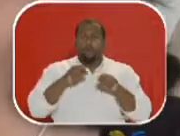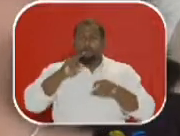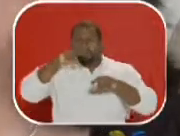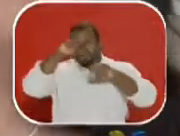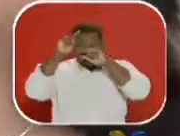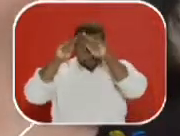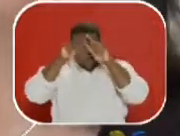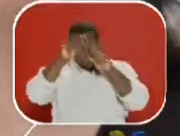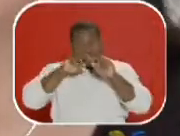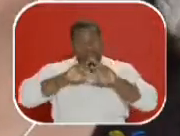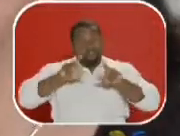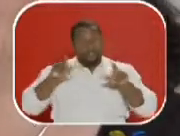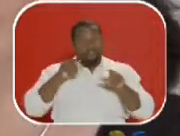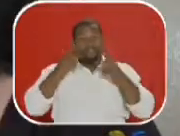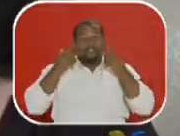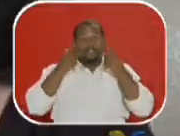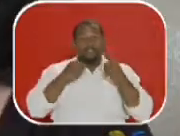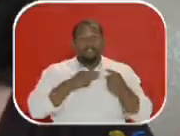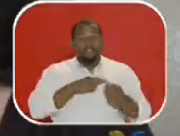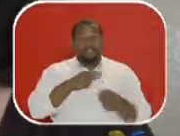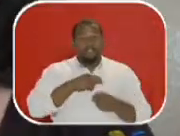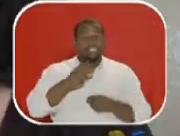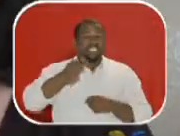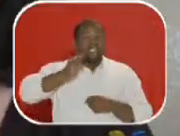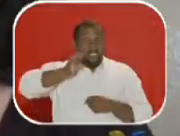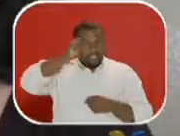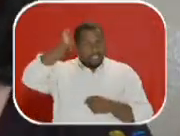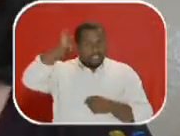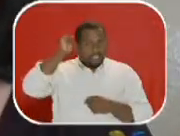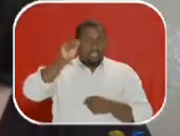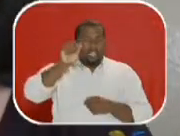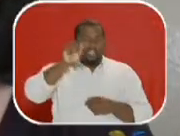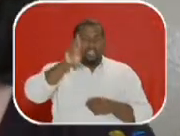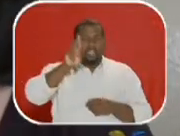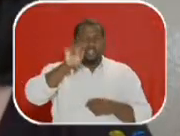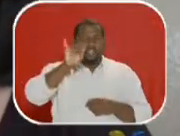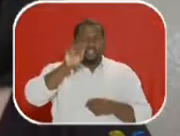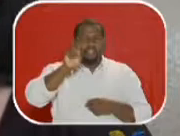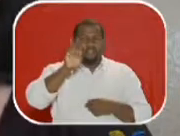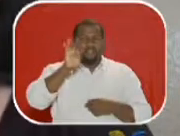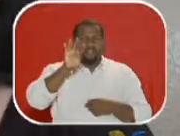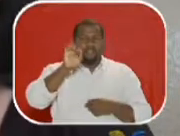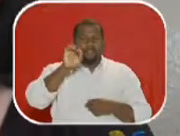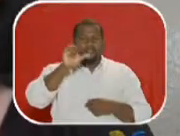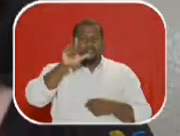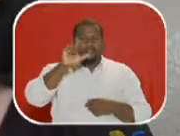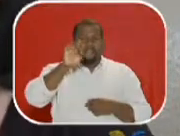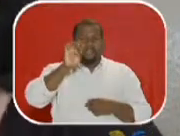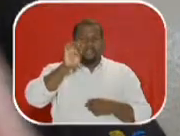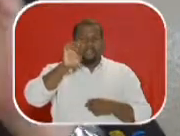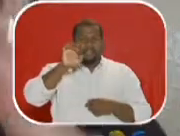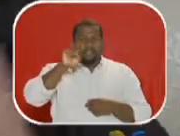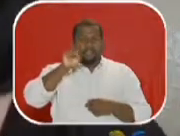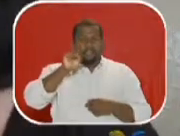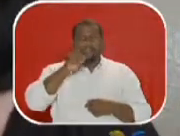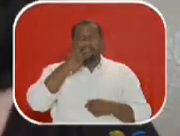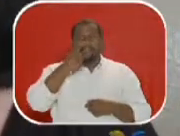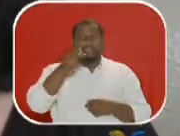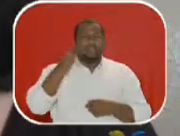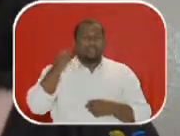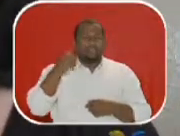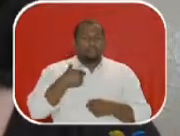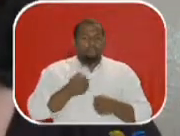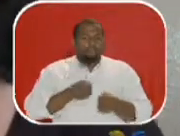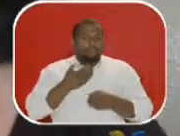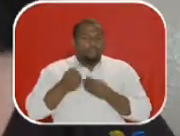E é quando o teatro já não é mais religião. Aquilo que Aristóteles apresenta na poética como modelo, digamos,